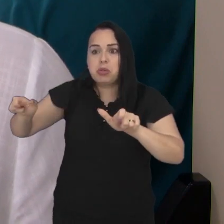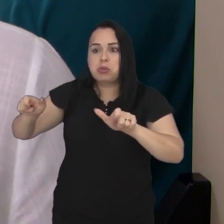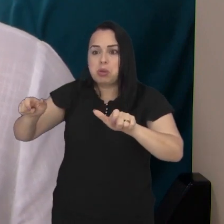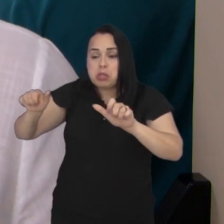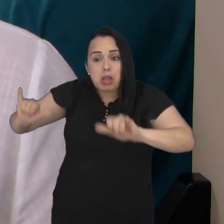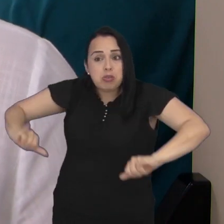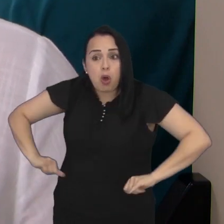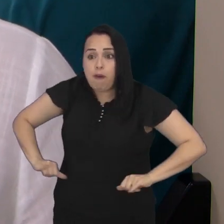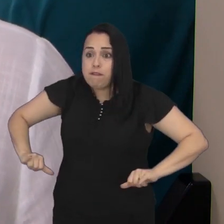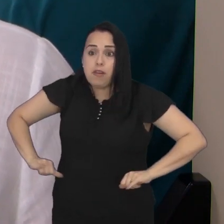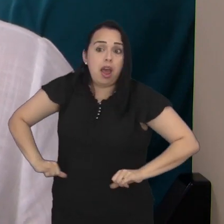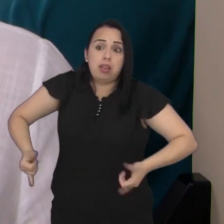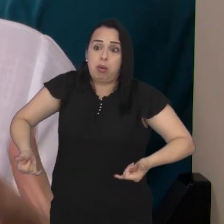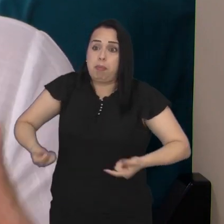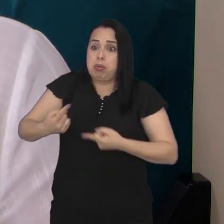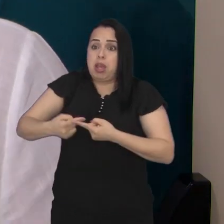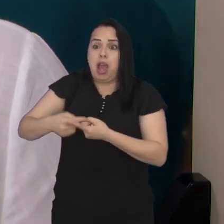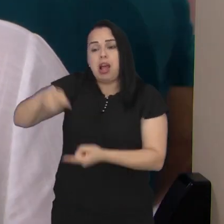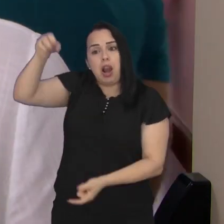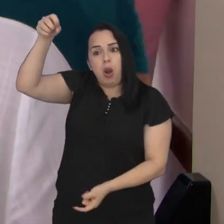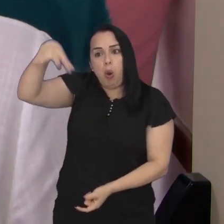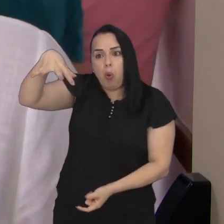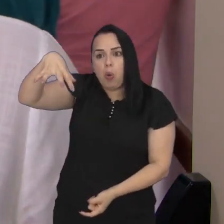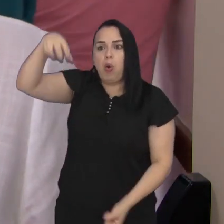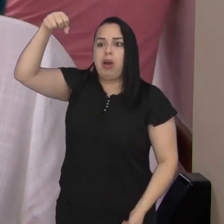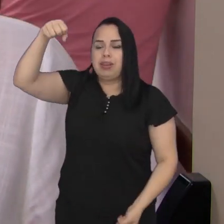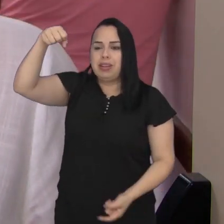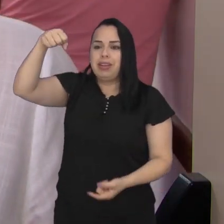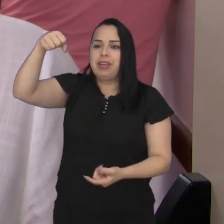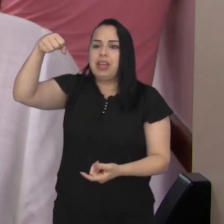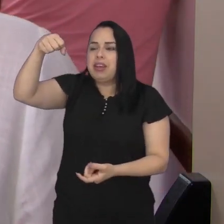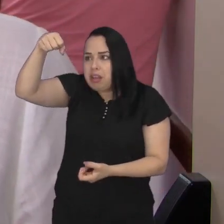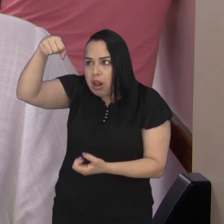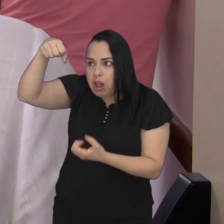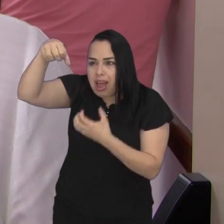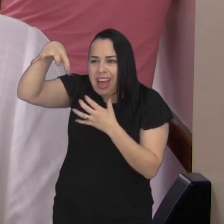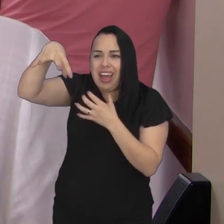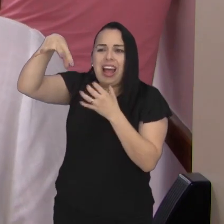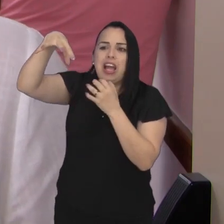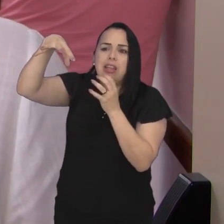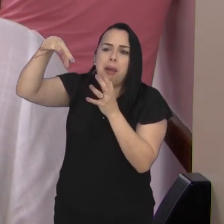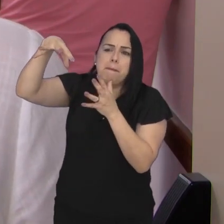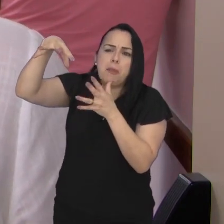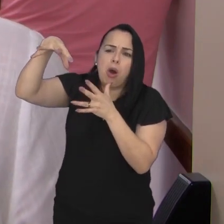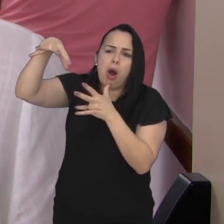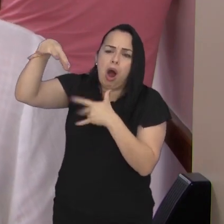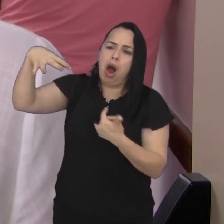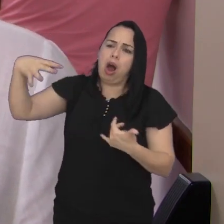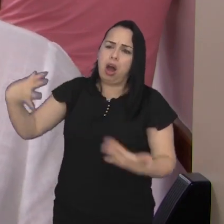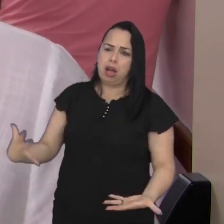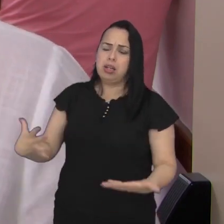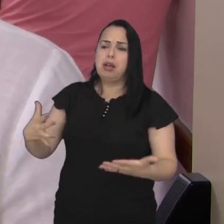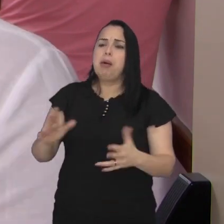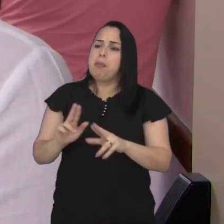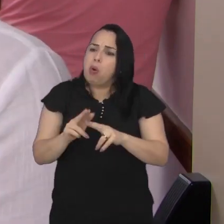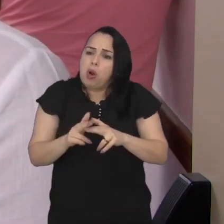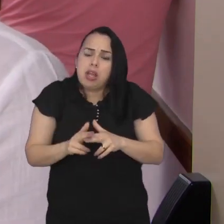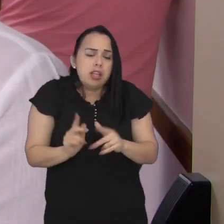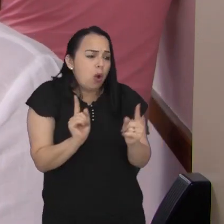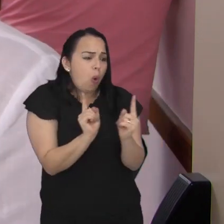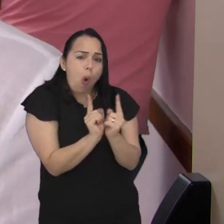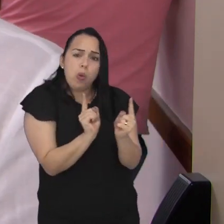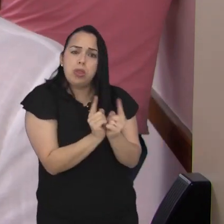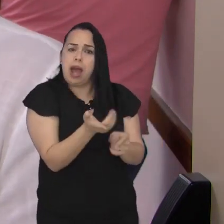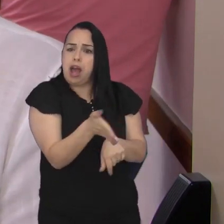que realmente sofreram com a queda de energia e com a demora do restabelecimento. Então, você ter esse